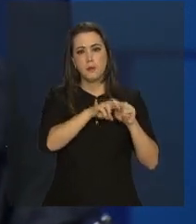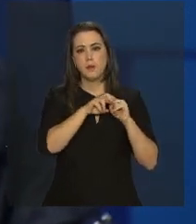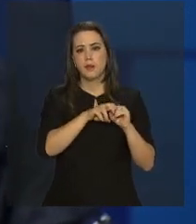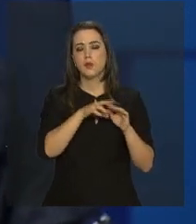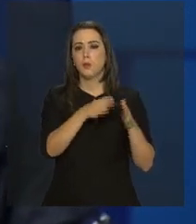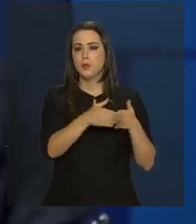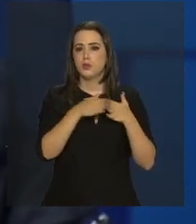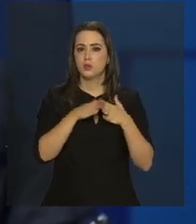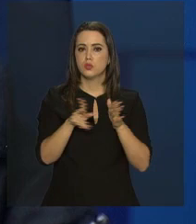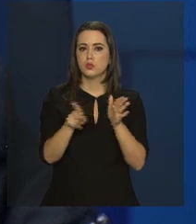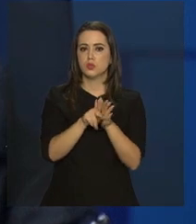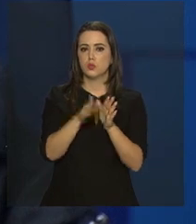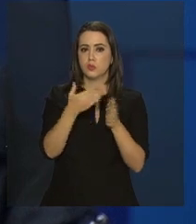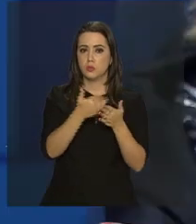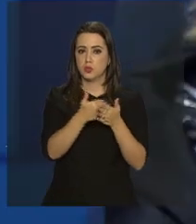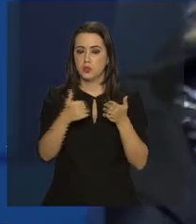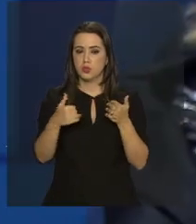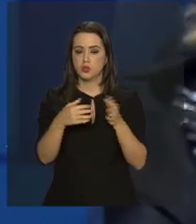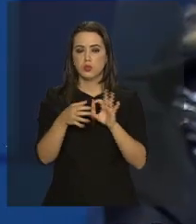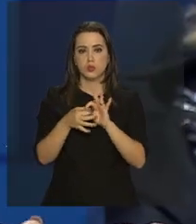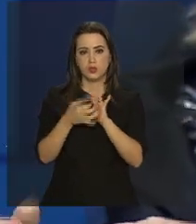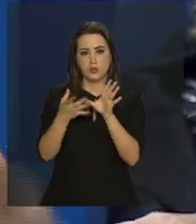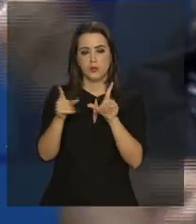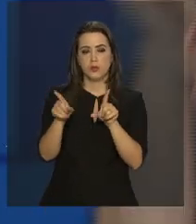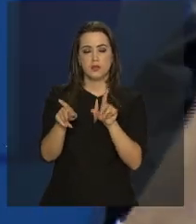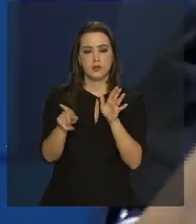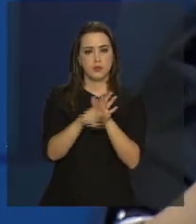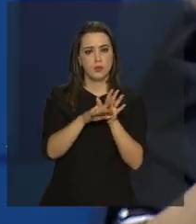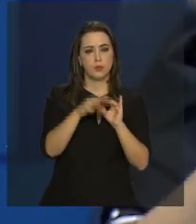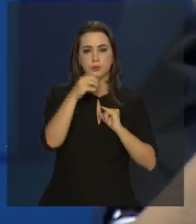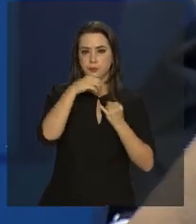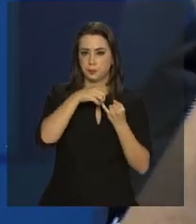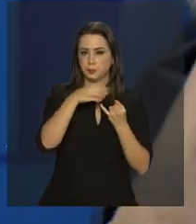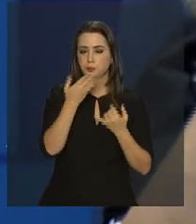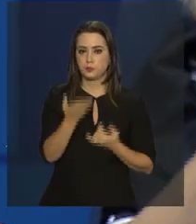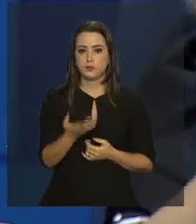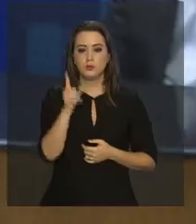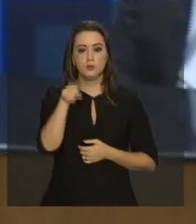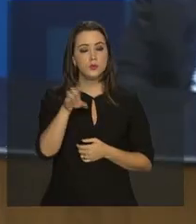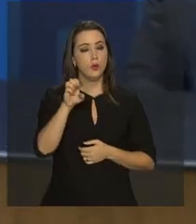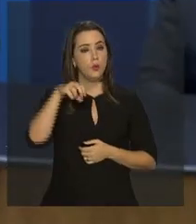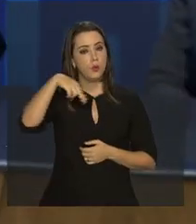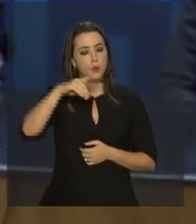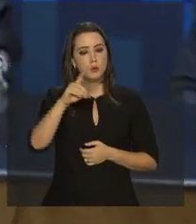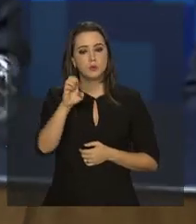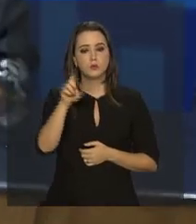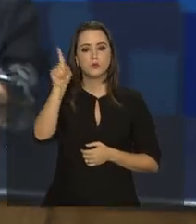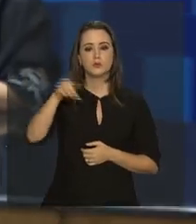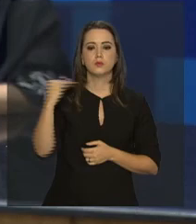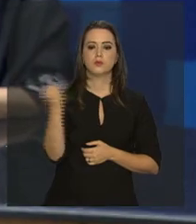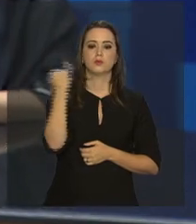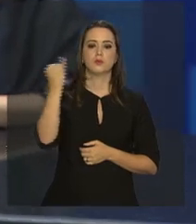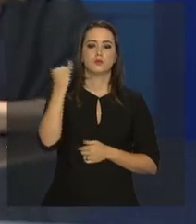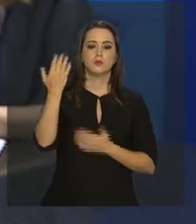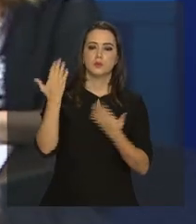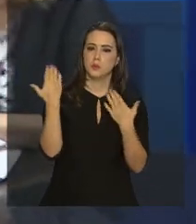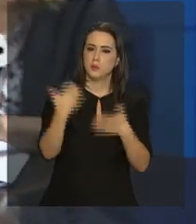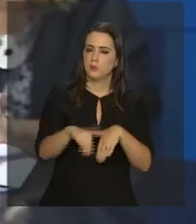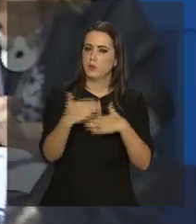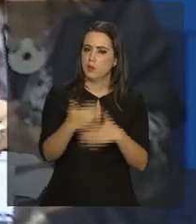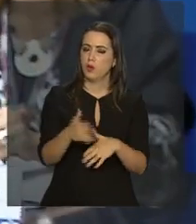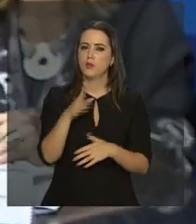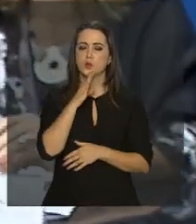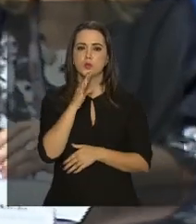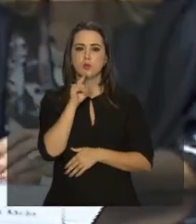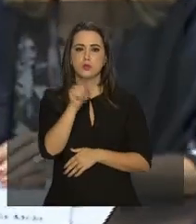solicitação de dispensa. Para a presidente do INEP, o Enad é uma ferramenta importante para avaliação do conhecimento